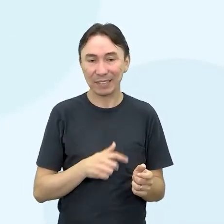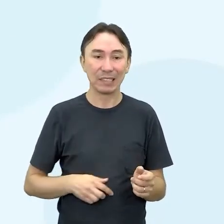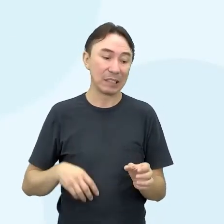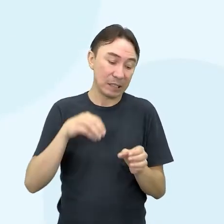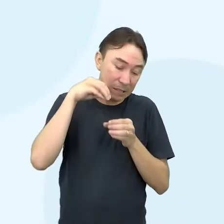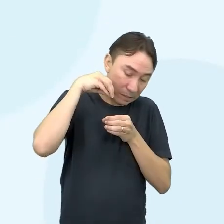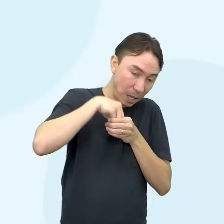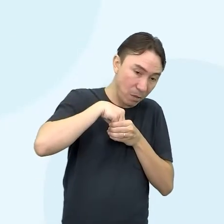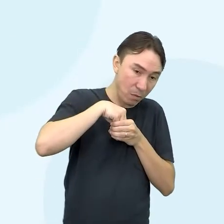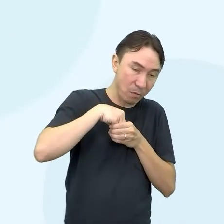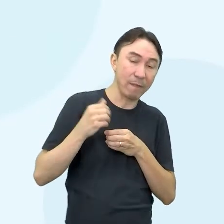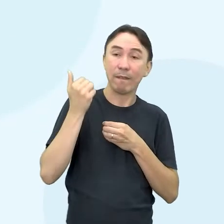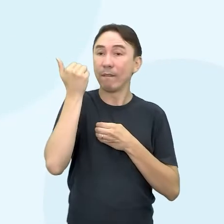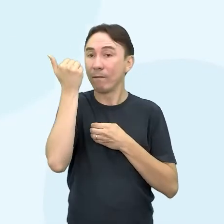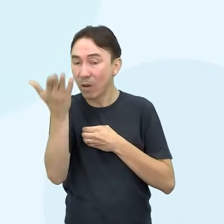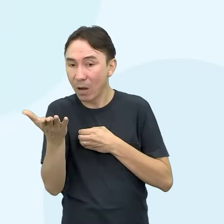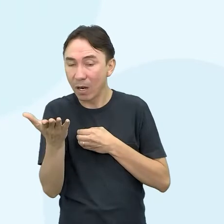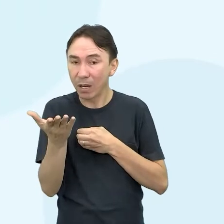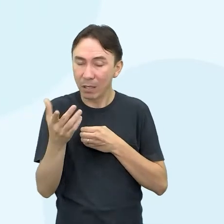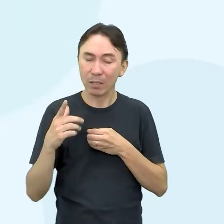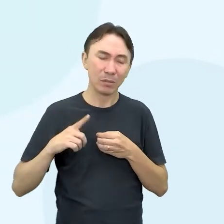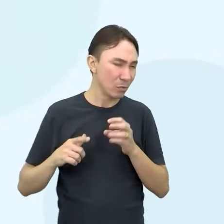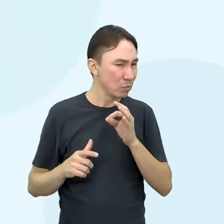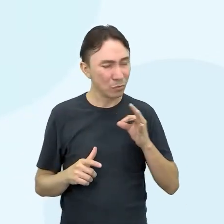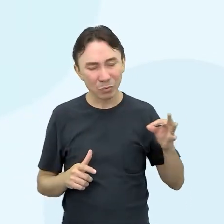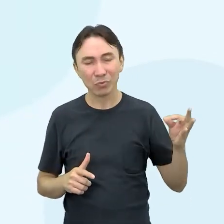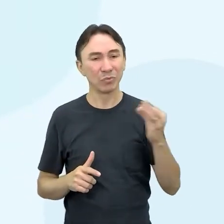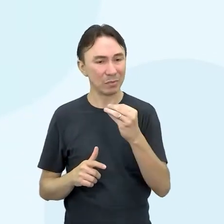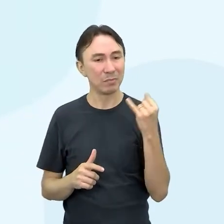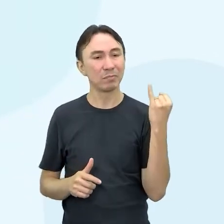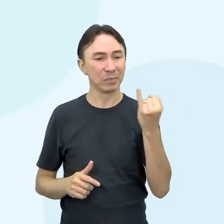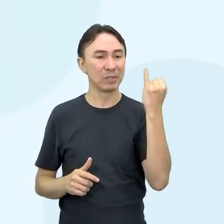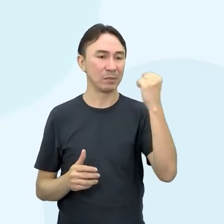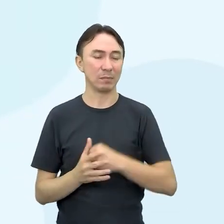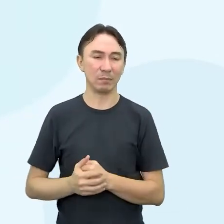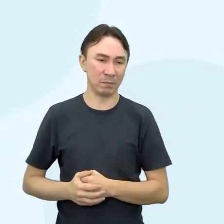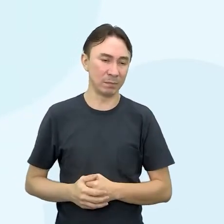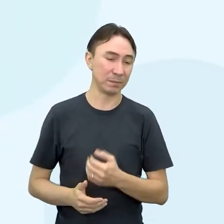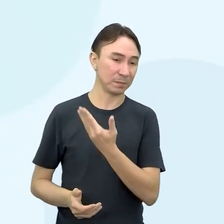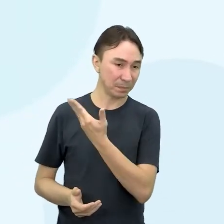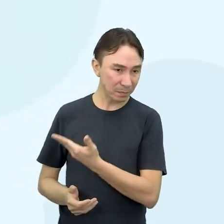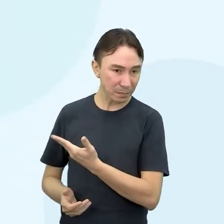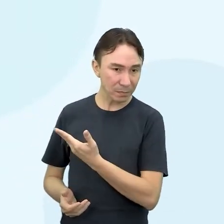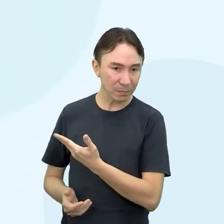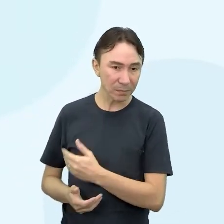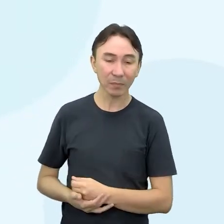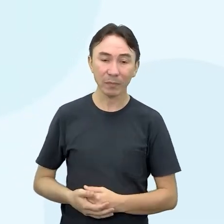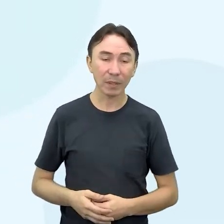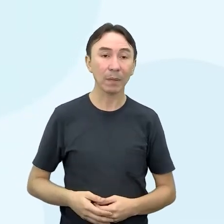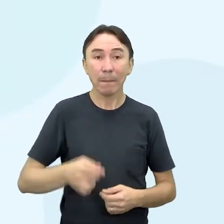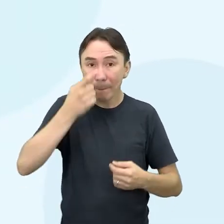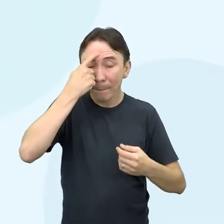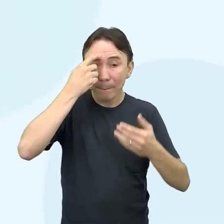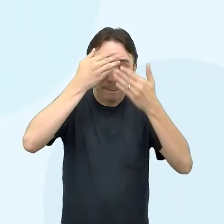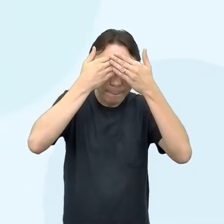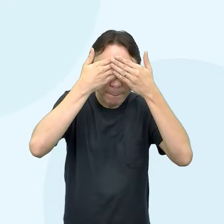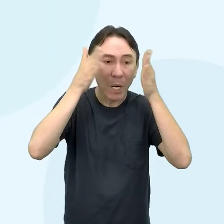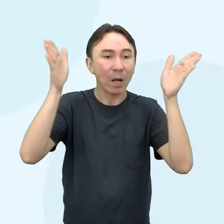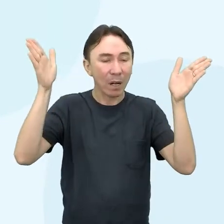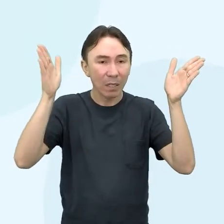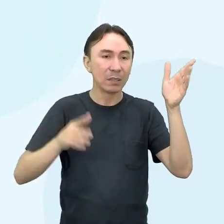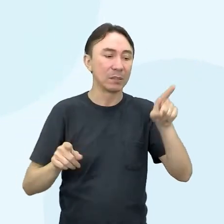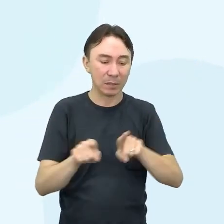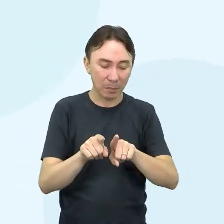sobre o que é externo. Retome essa aula aí, que ele é muito importante. Então, vamos responder? Estar aberto a novos conhecimentos e domínio das emoções é sim